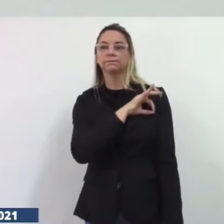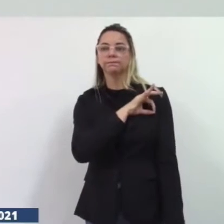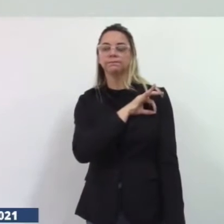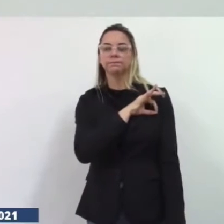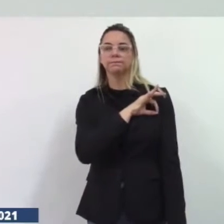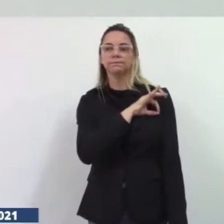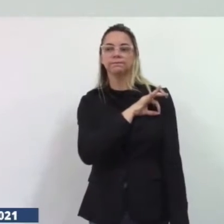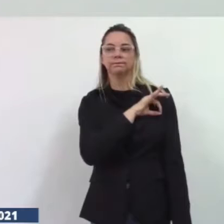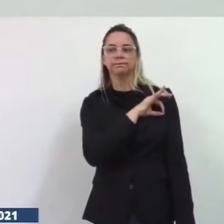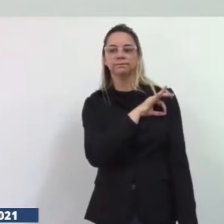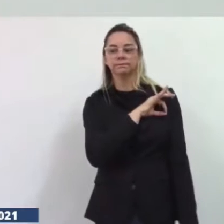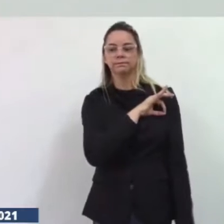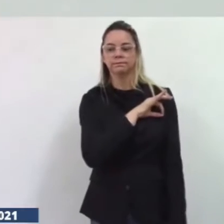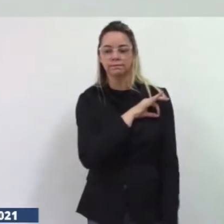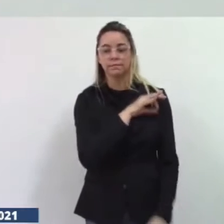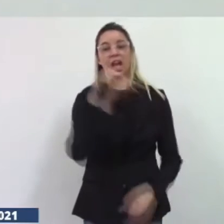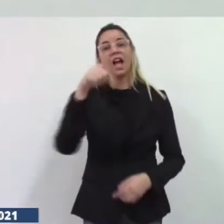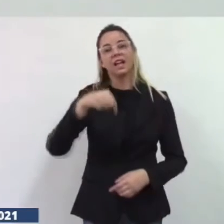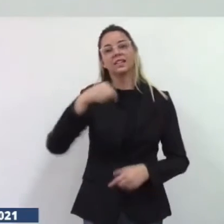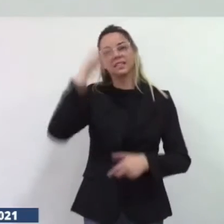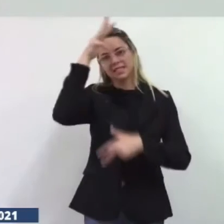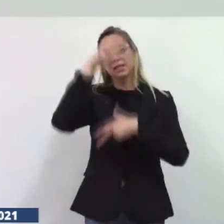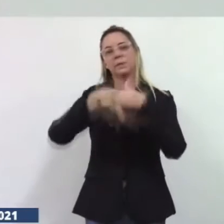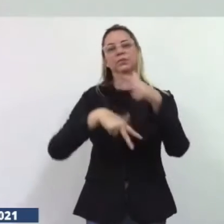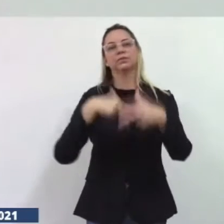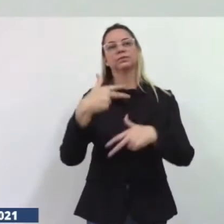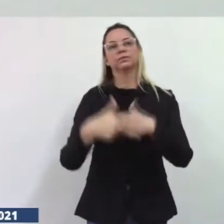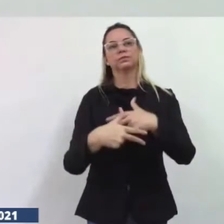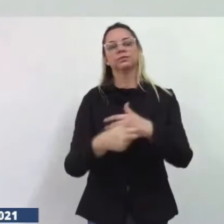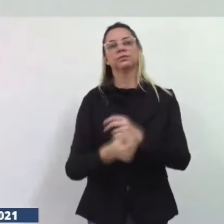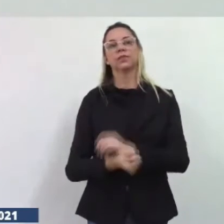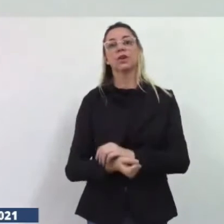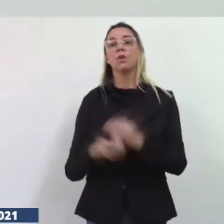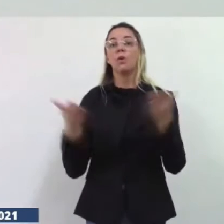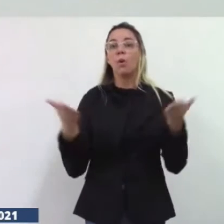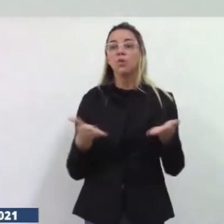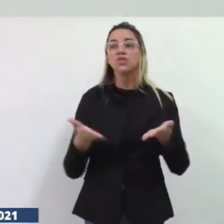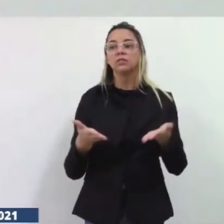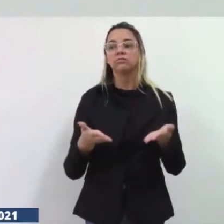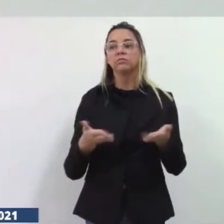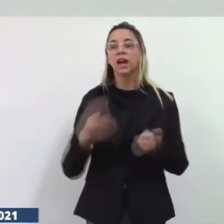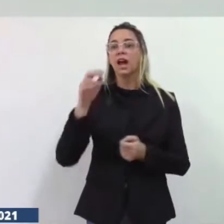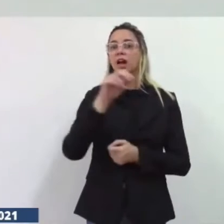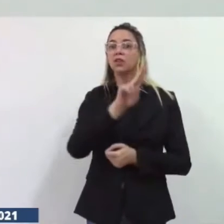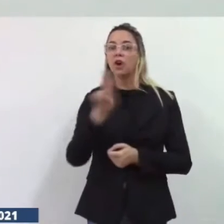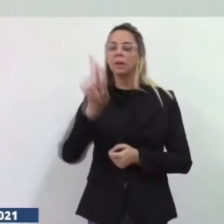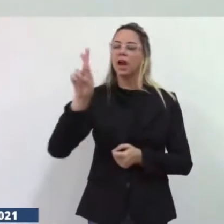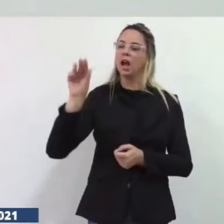porque hoje tenho certeza que a Ramu faz esse trabalho